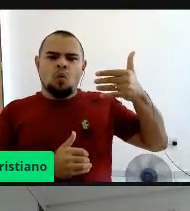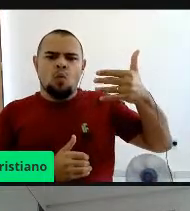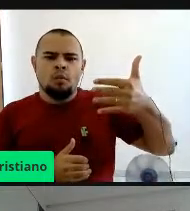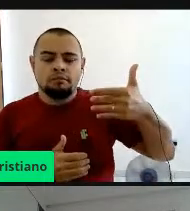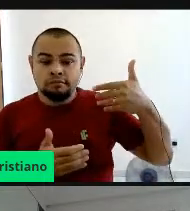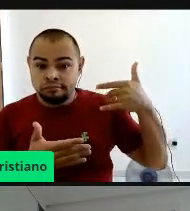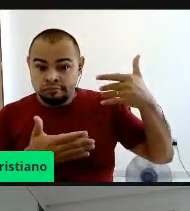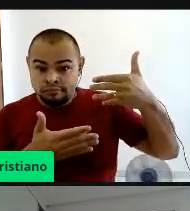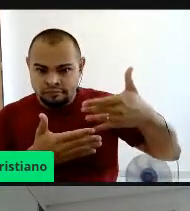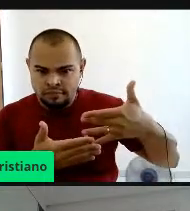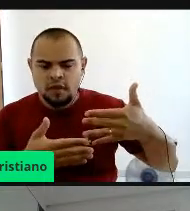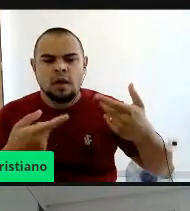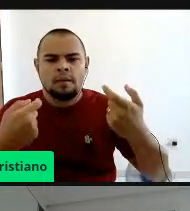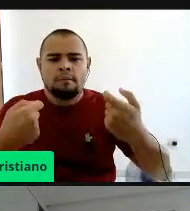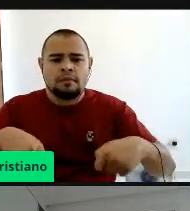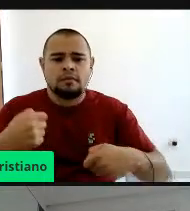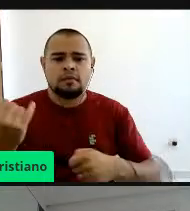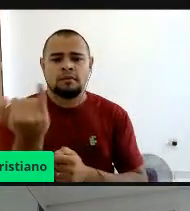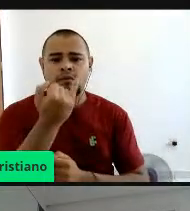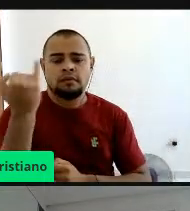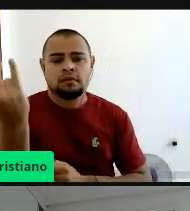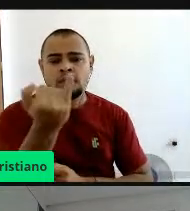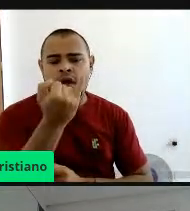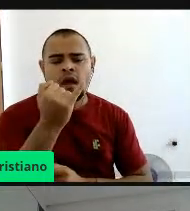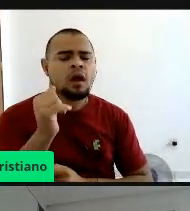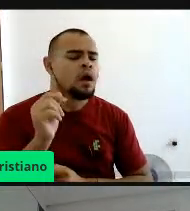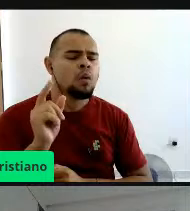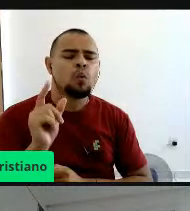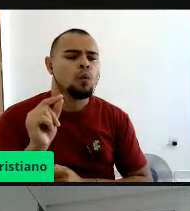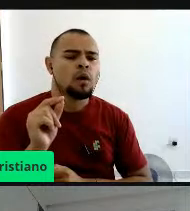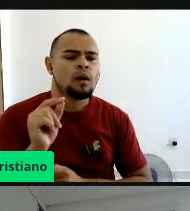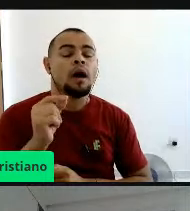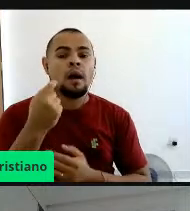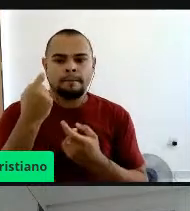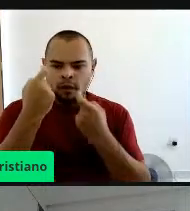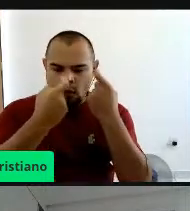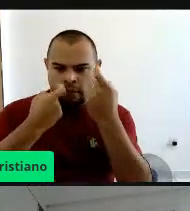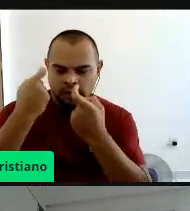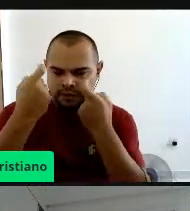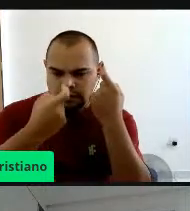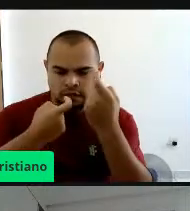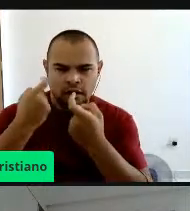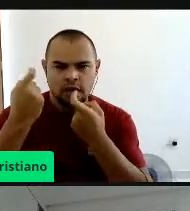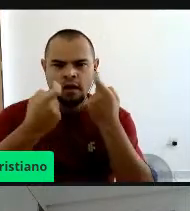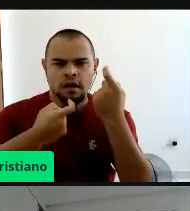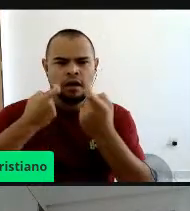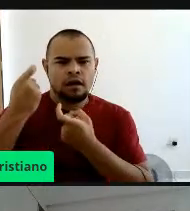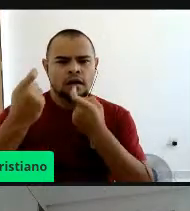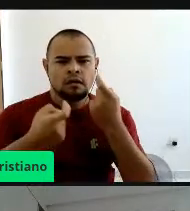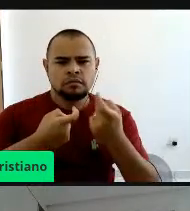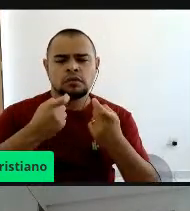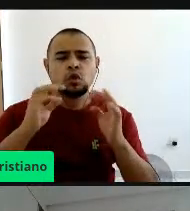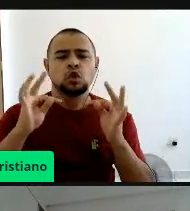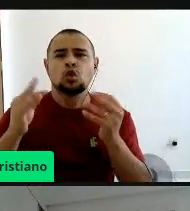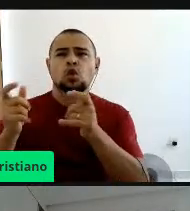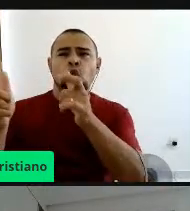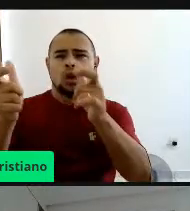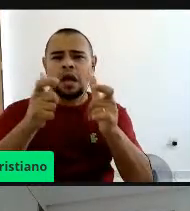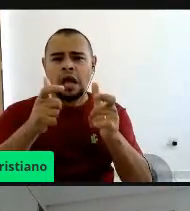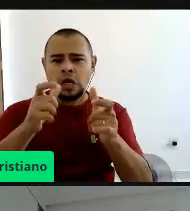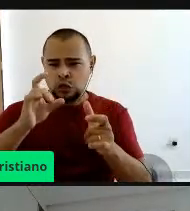necessário realmente haver essa preocupação em todas as regiões, não só na zona